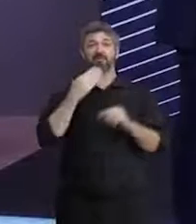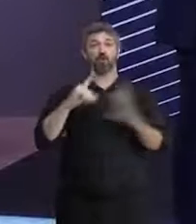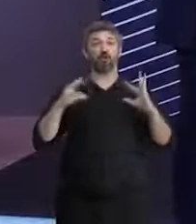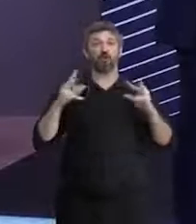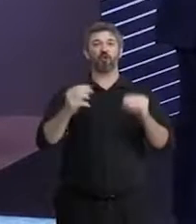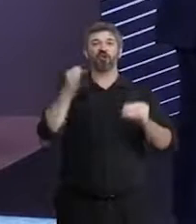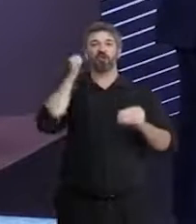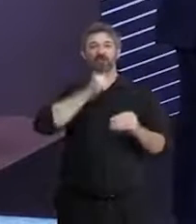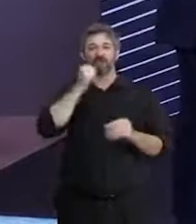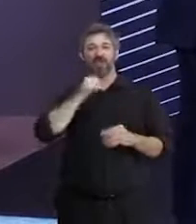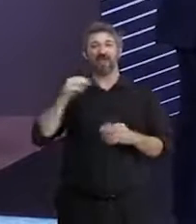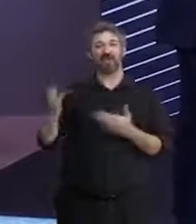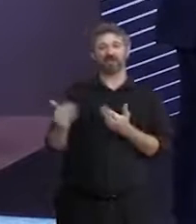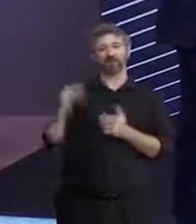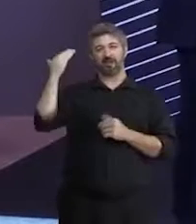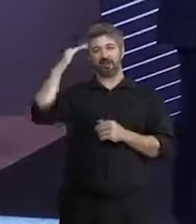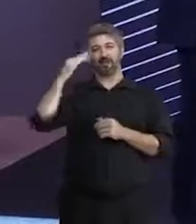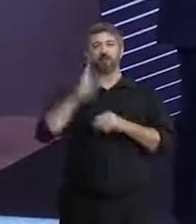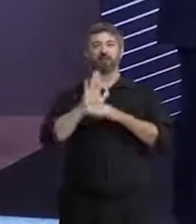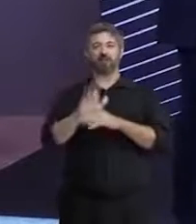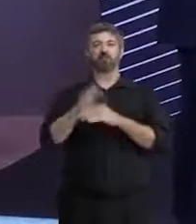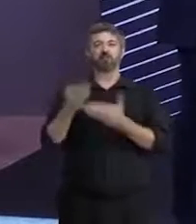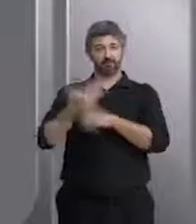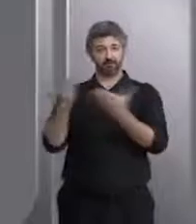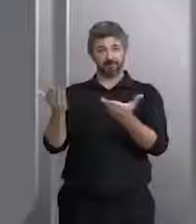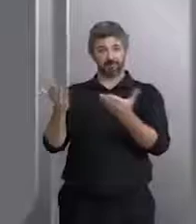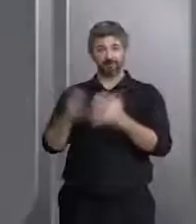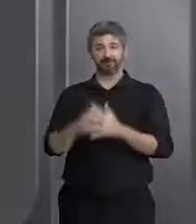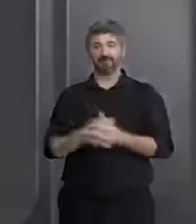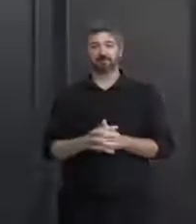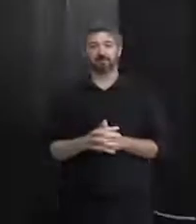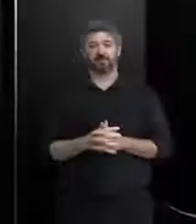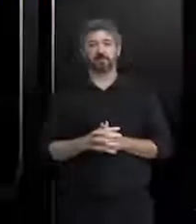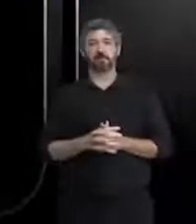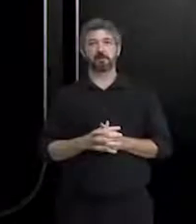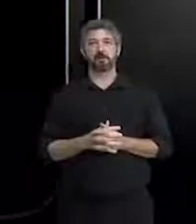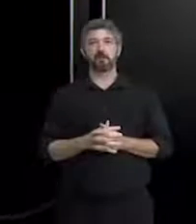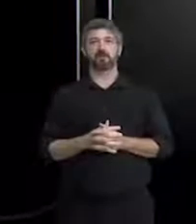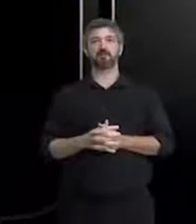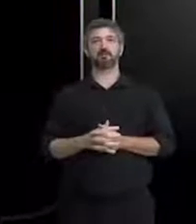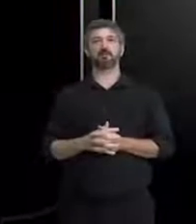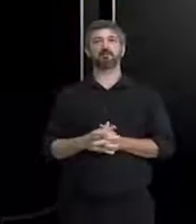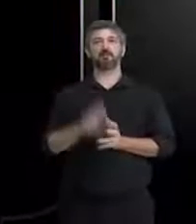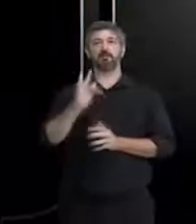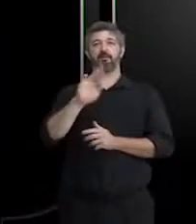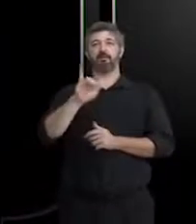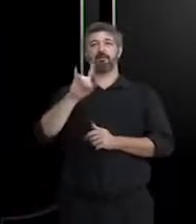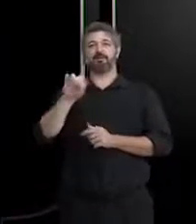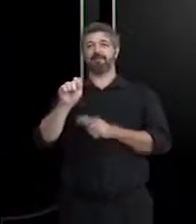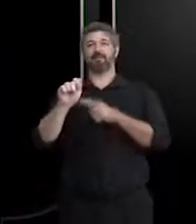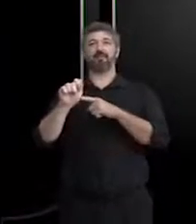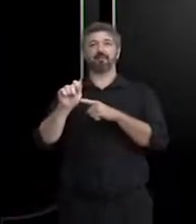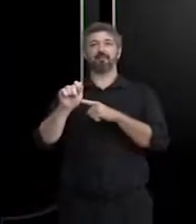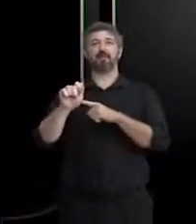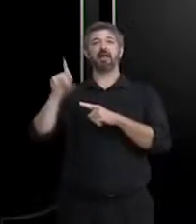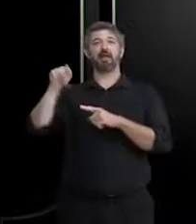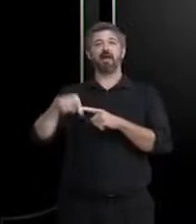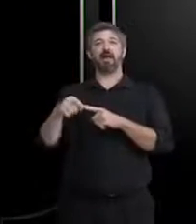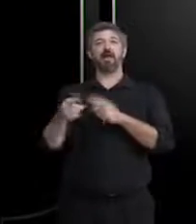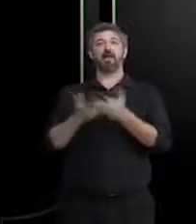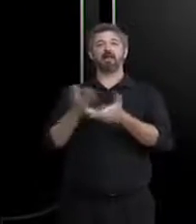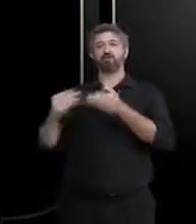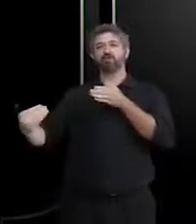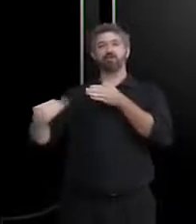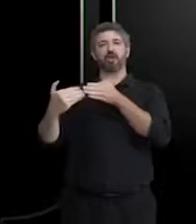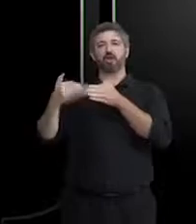mulheres que vêm sendo ajudadas pelo nosso trabalho. Muito obrigada. A atendente virtual Frida presta atendimento às mulheres por meio de um